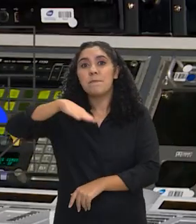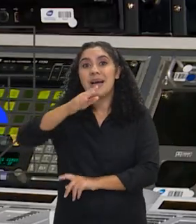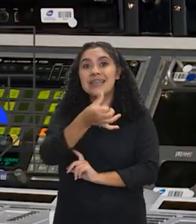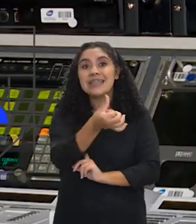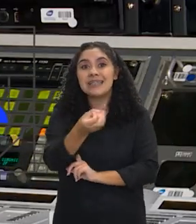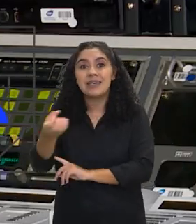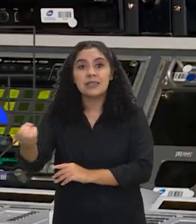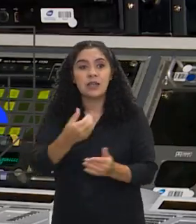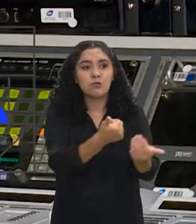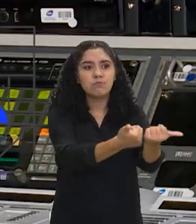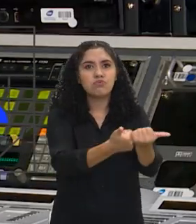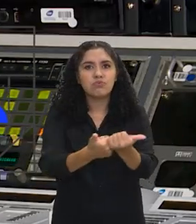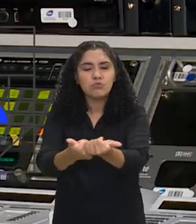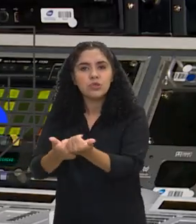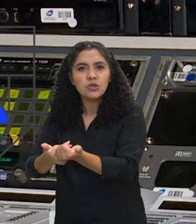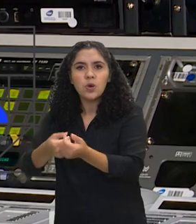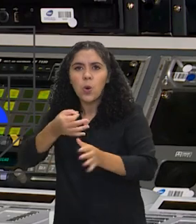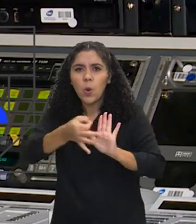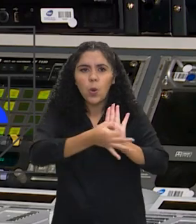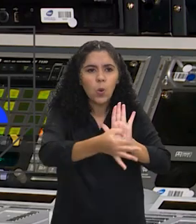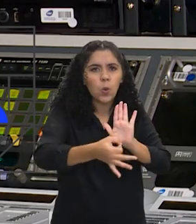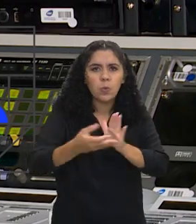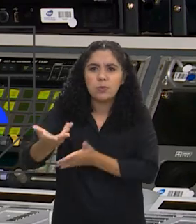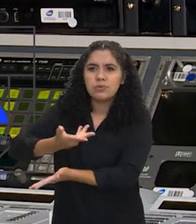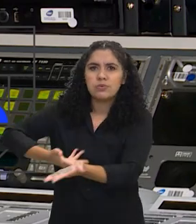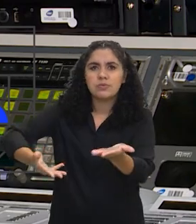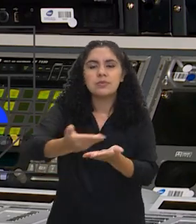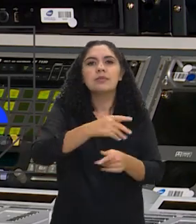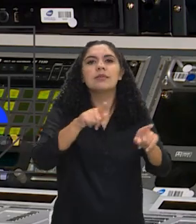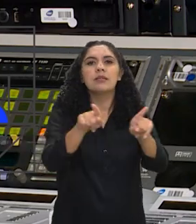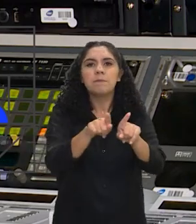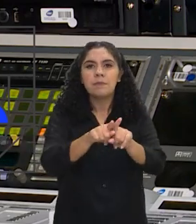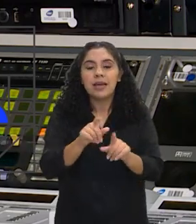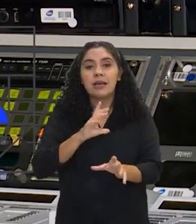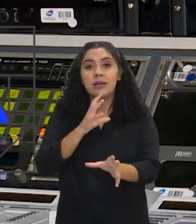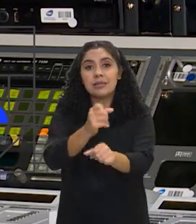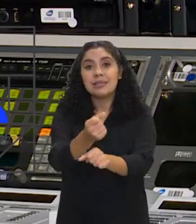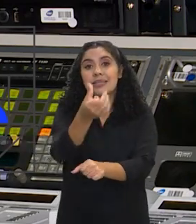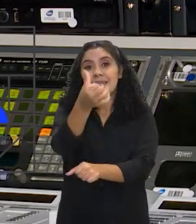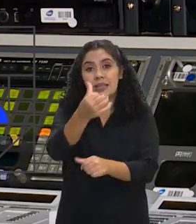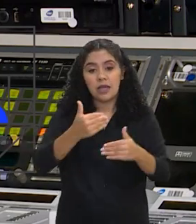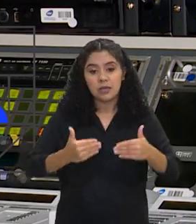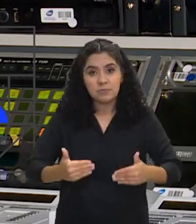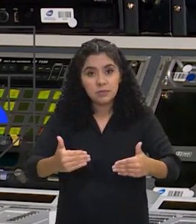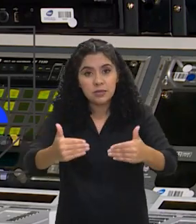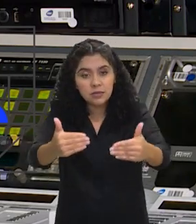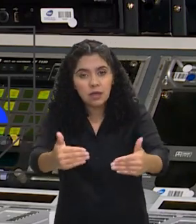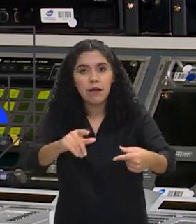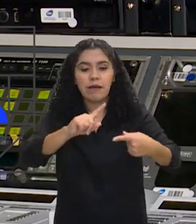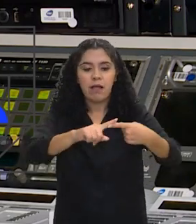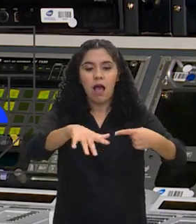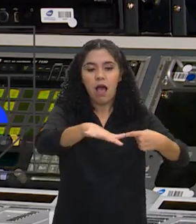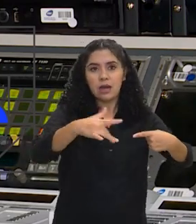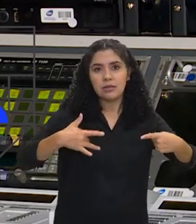600 contribuições. Essa é iniciativa conjunta de seis ministérios. Além da SECOM, você tem a Saúde,